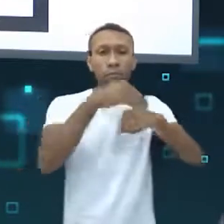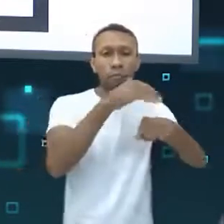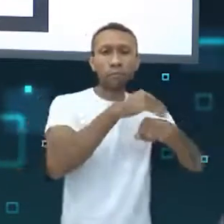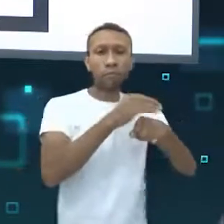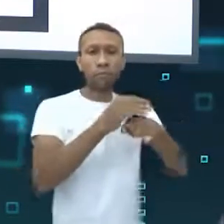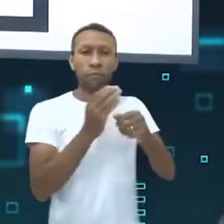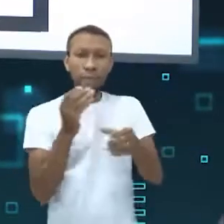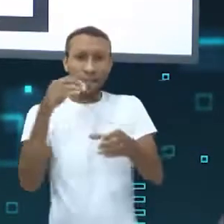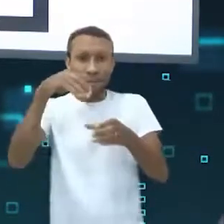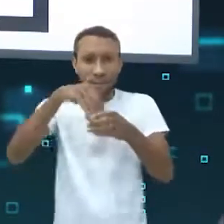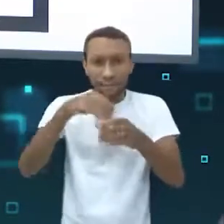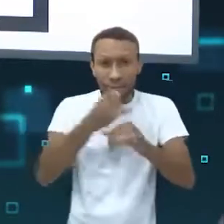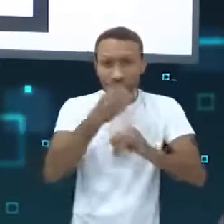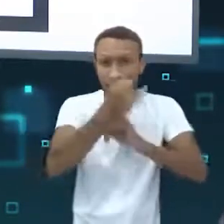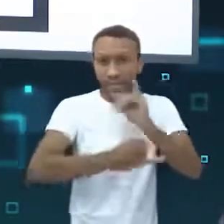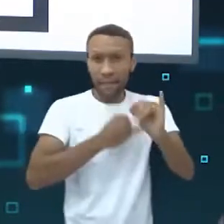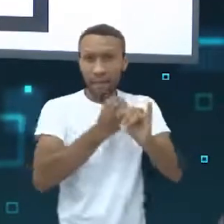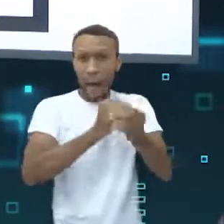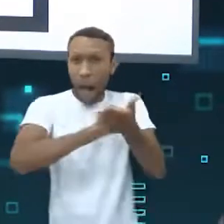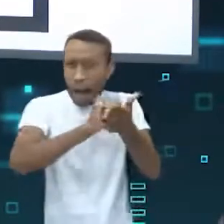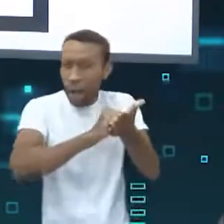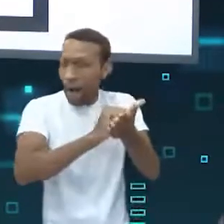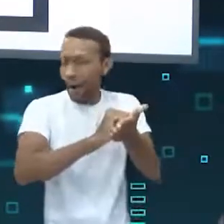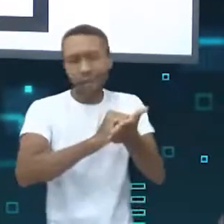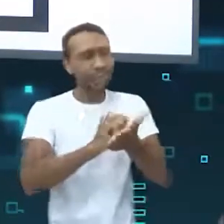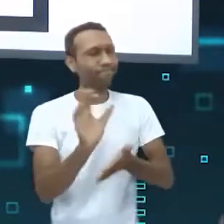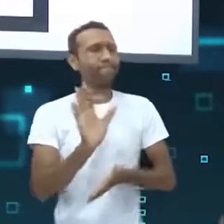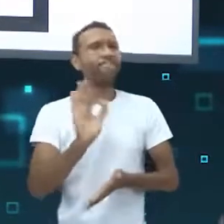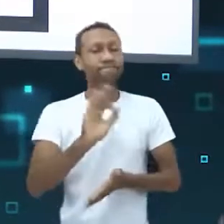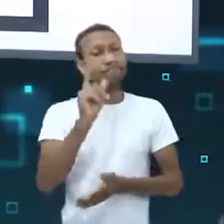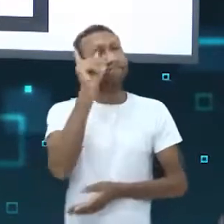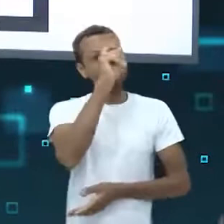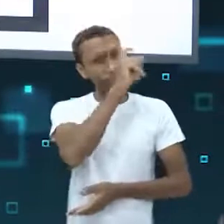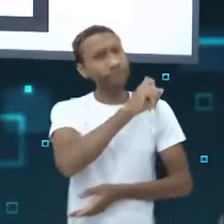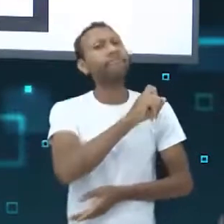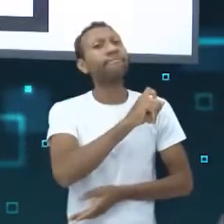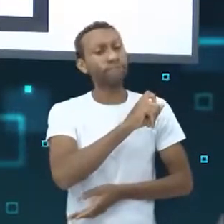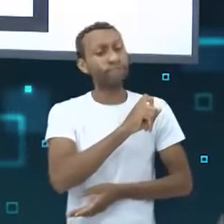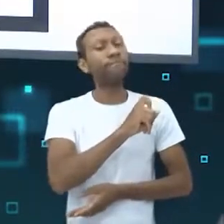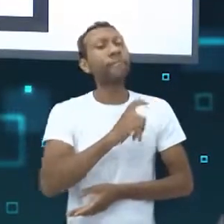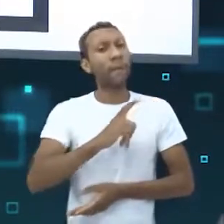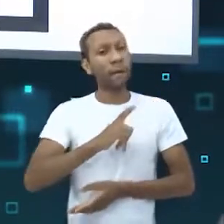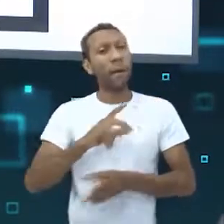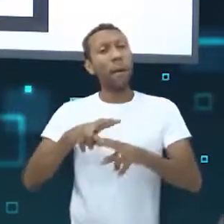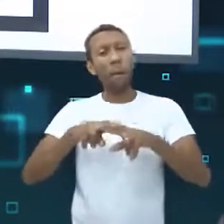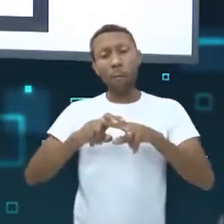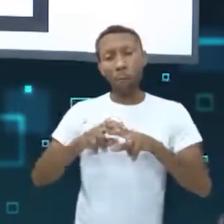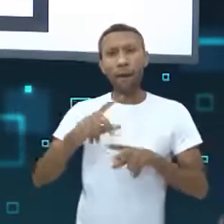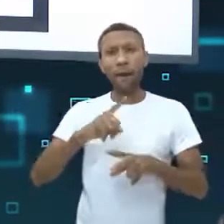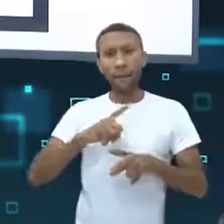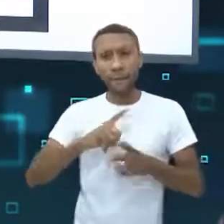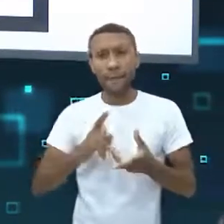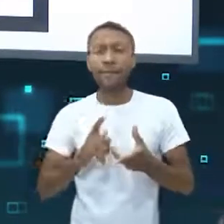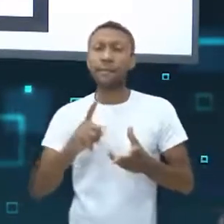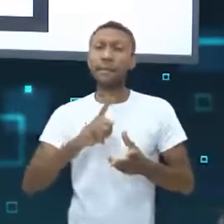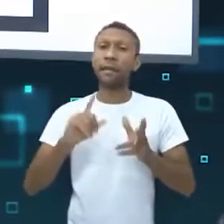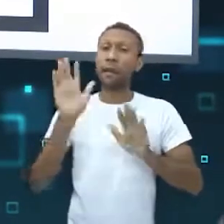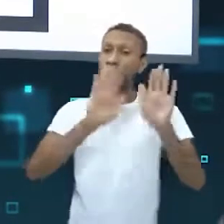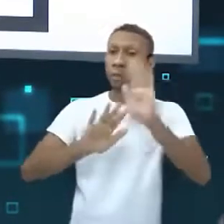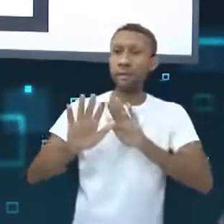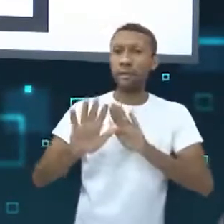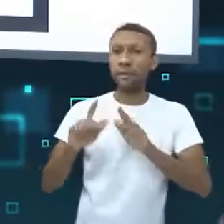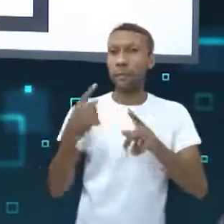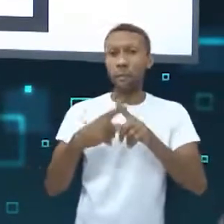dificilmente são esquecidos ou realmente apagados. Sendo assim, a reputação online é dificilmente